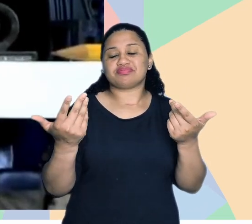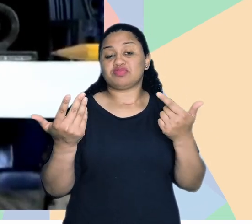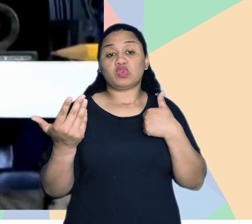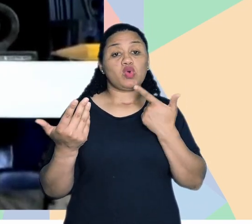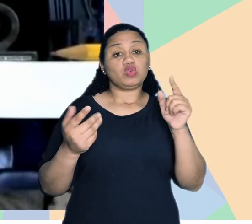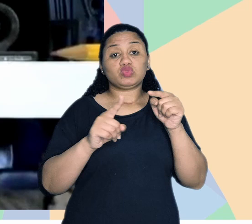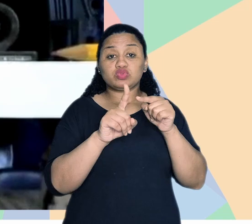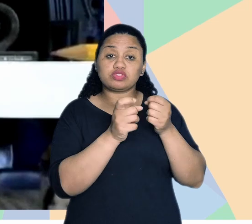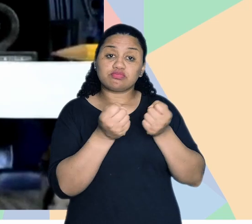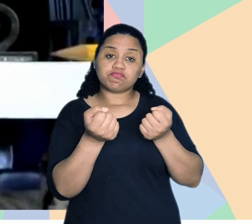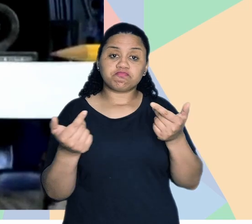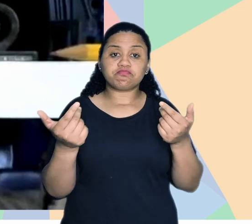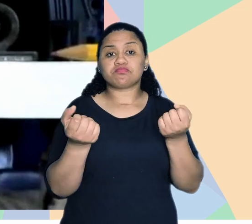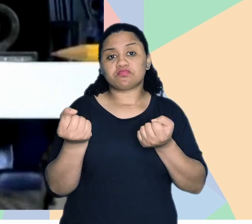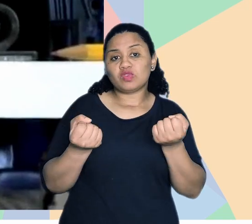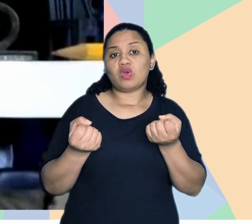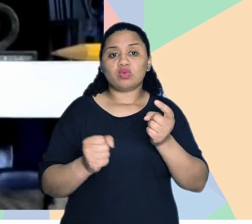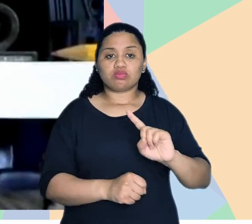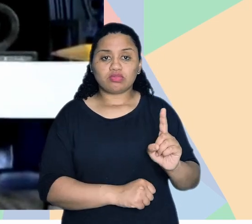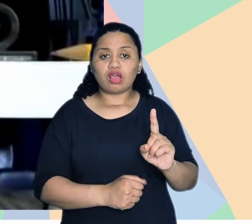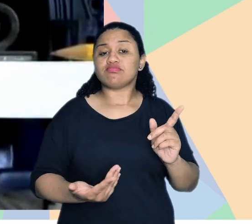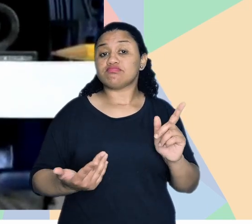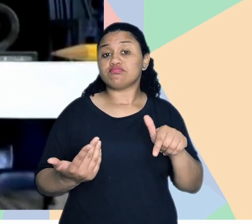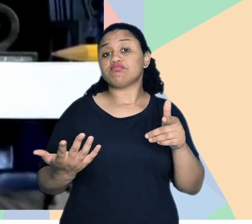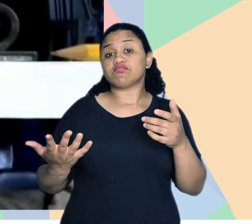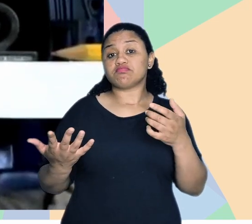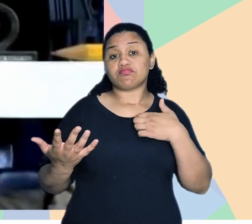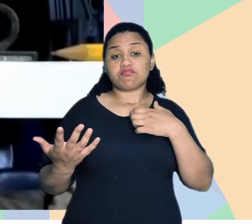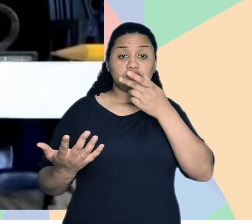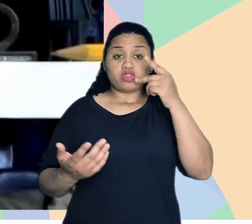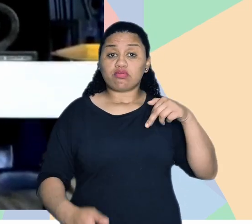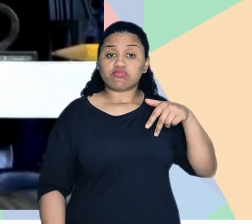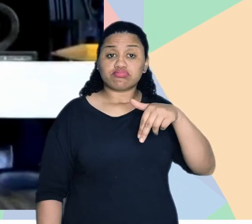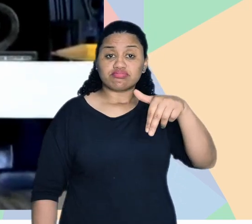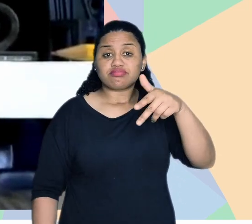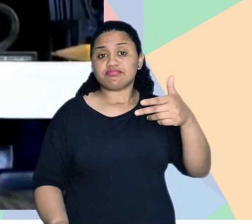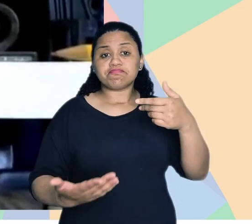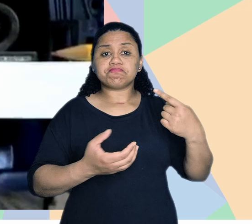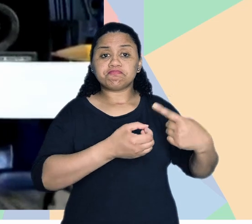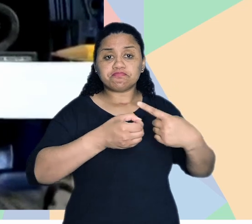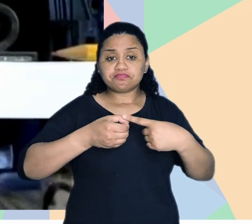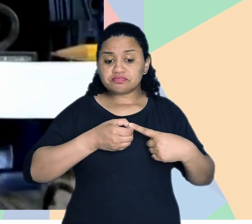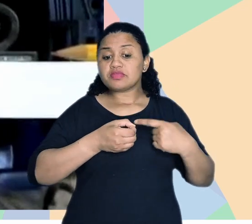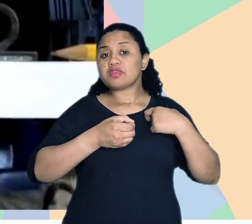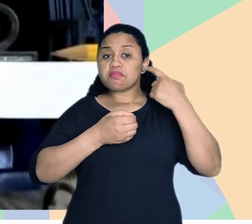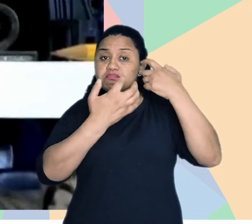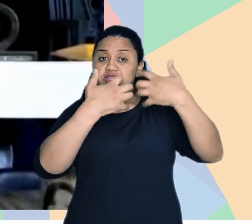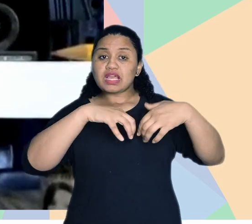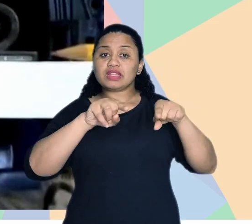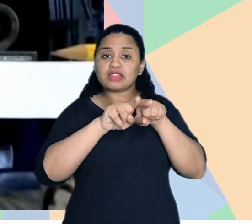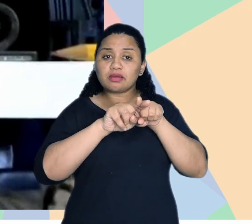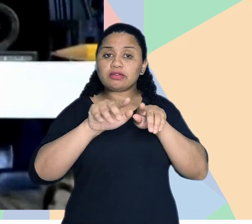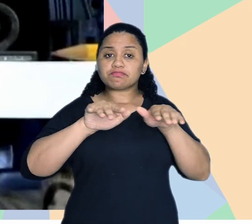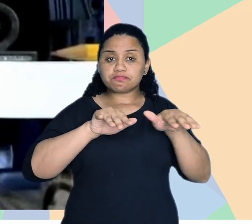qualquer outro meio de transporte, né, motorizado ou não. A gente é um pedestre, em primeiro lugar, né? Então, pensar nesses